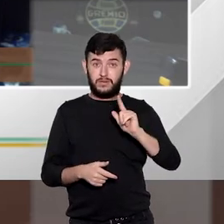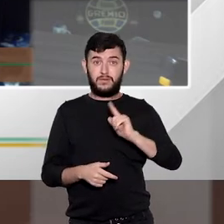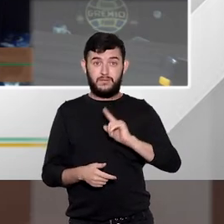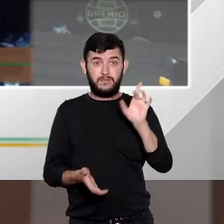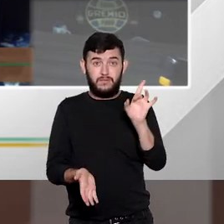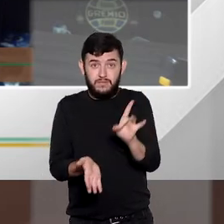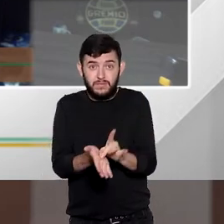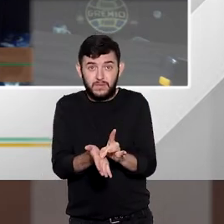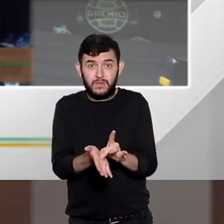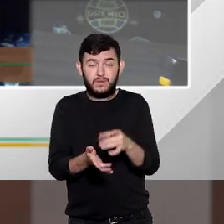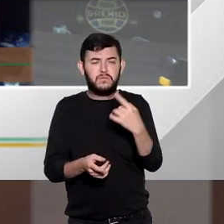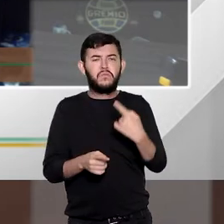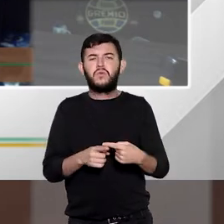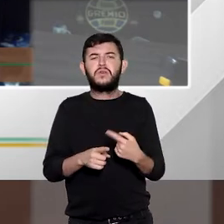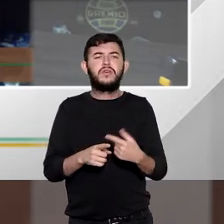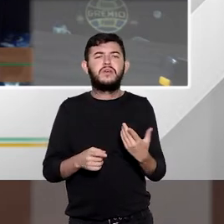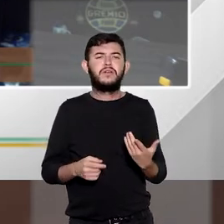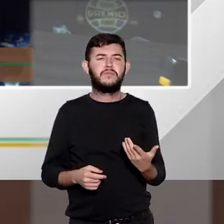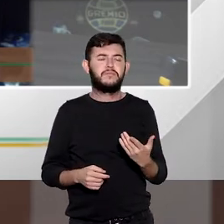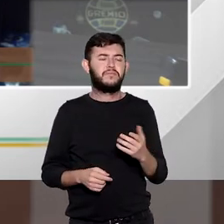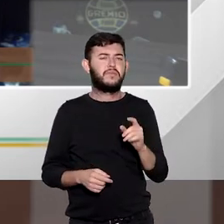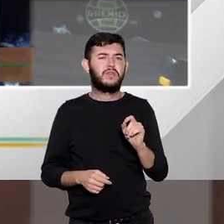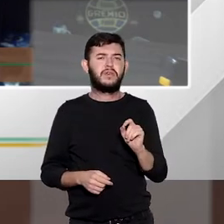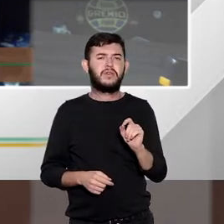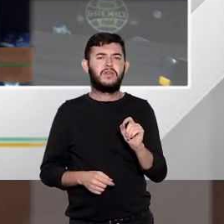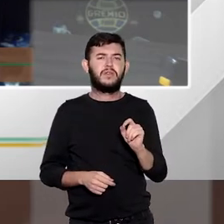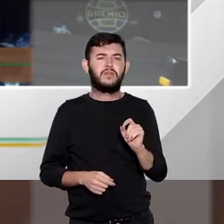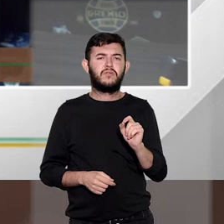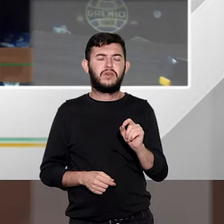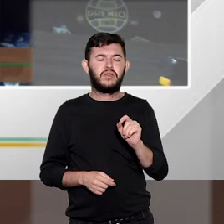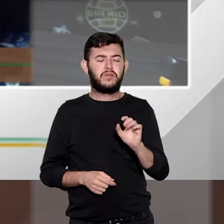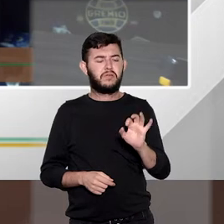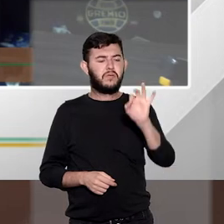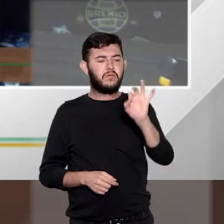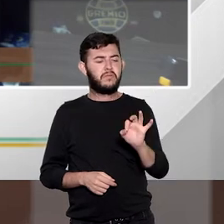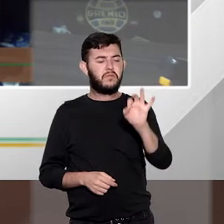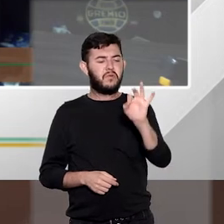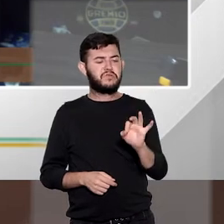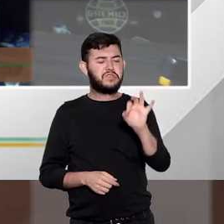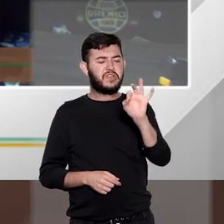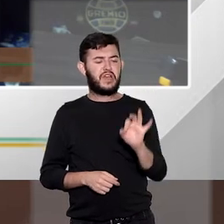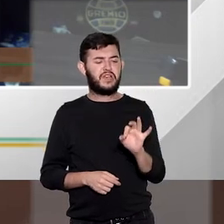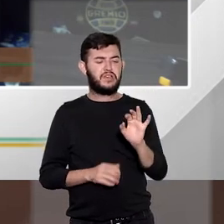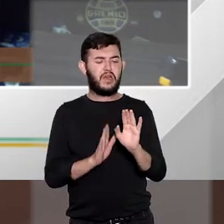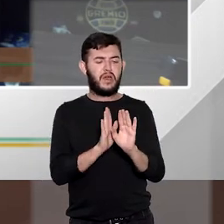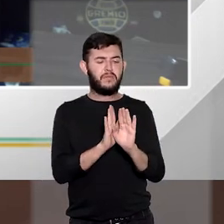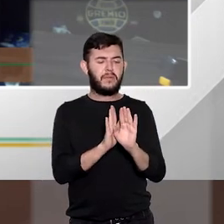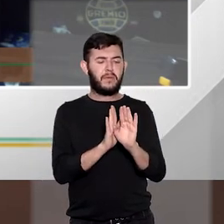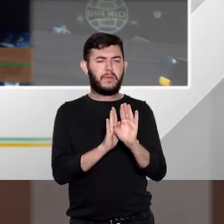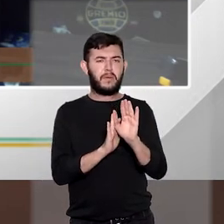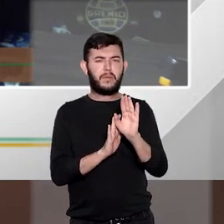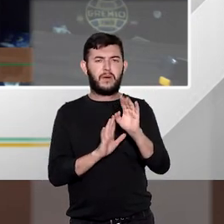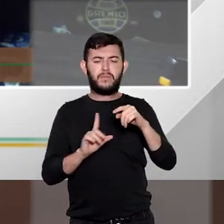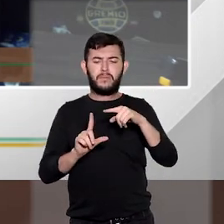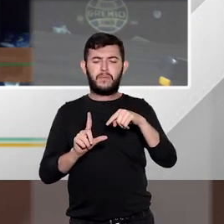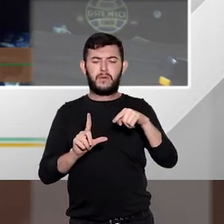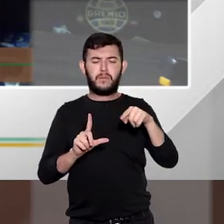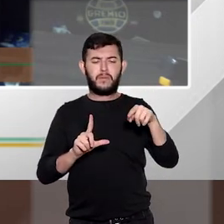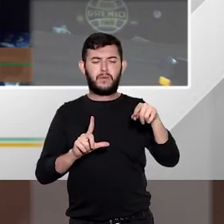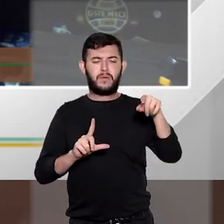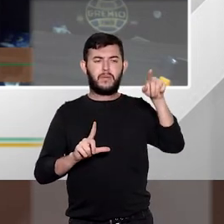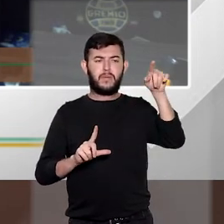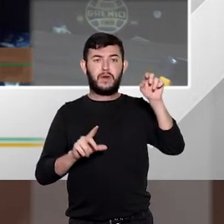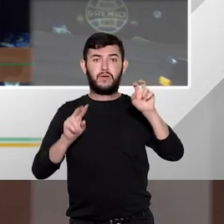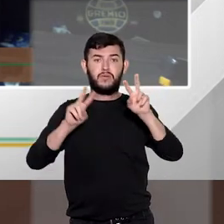gera também um índice elevado de recursos em relação a